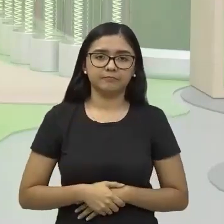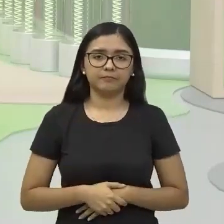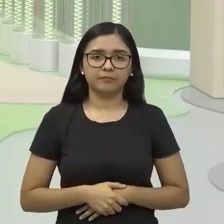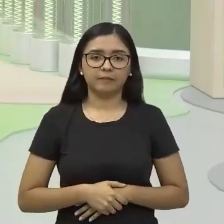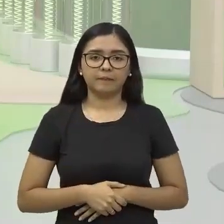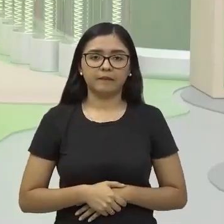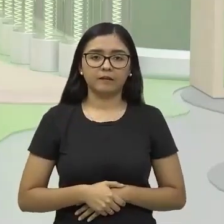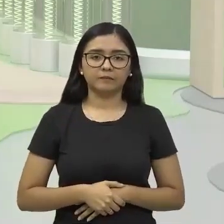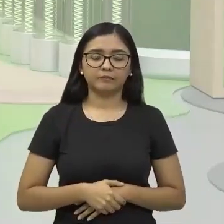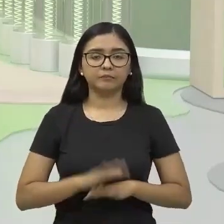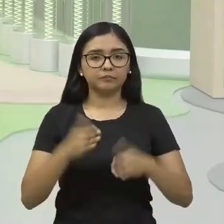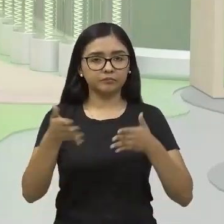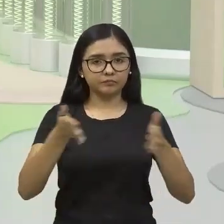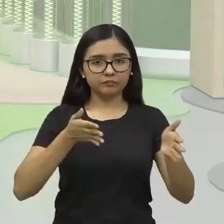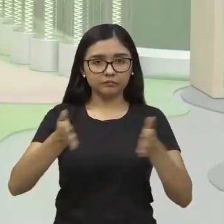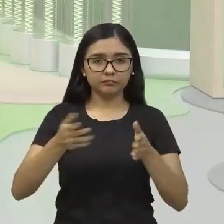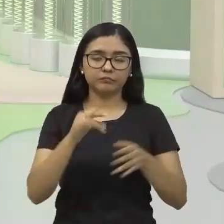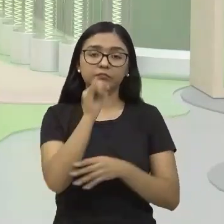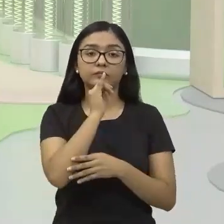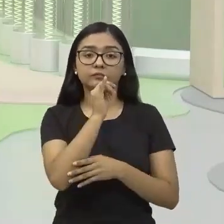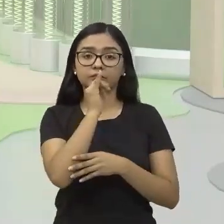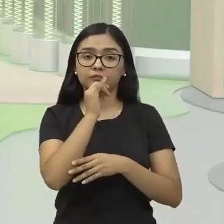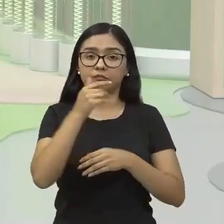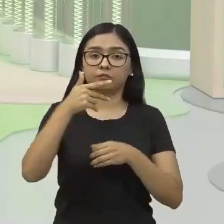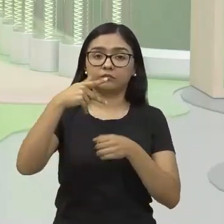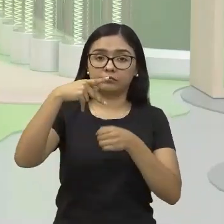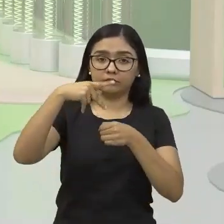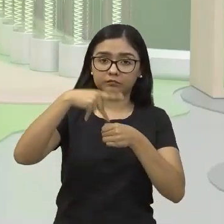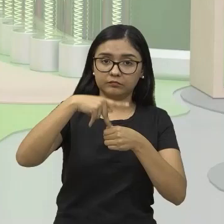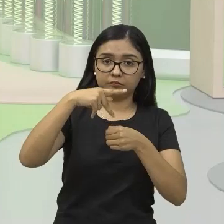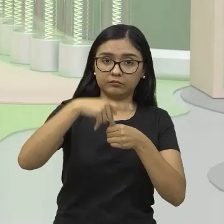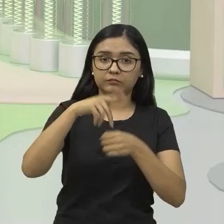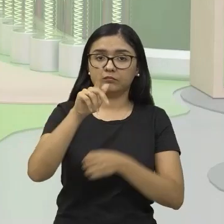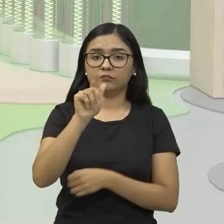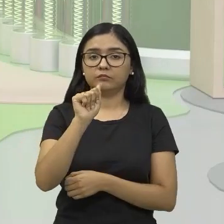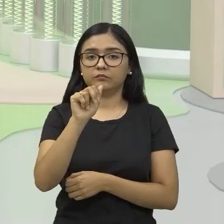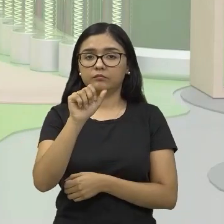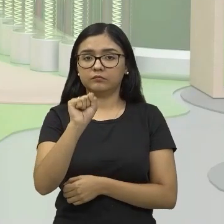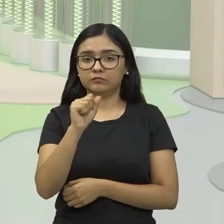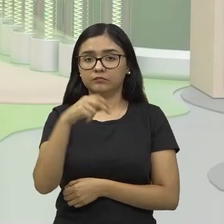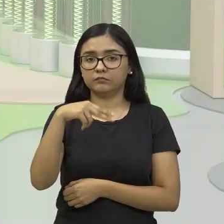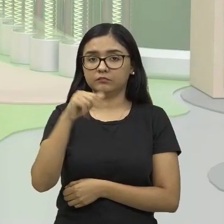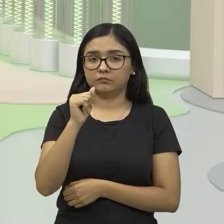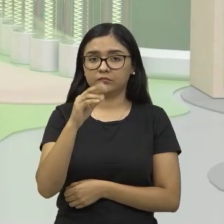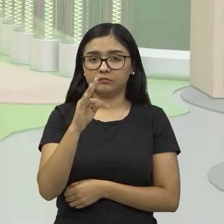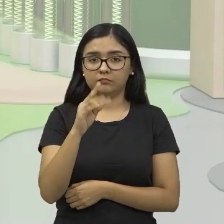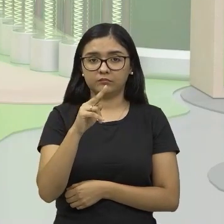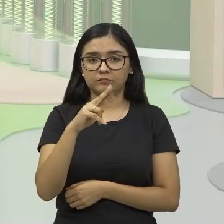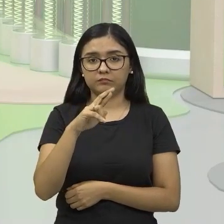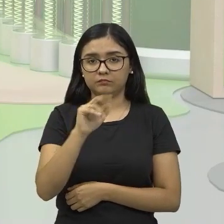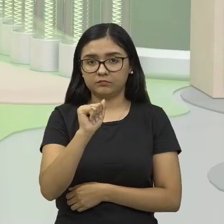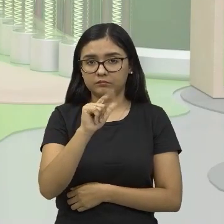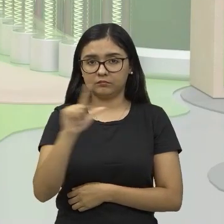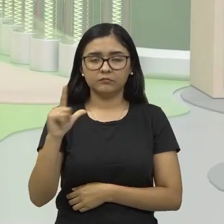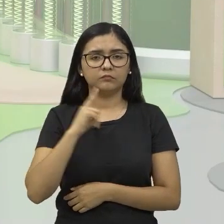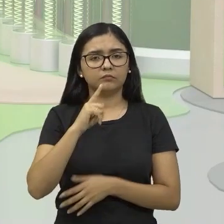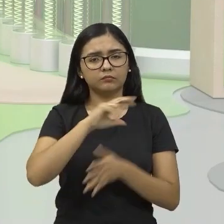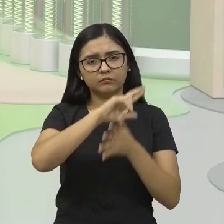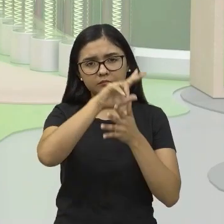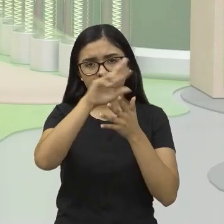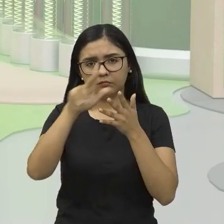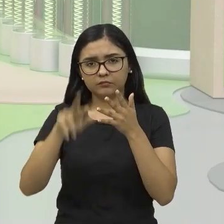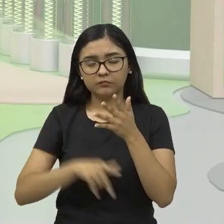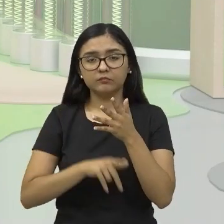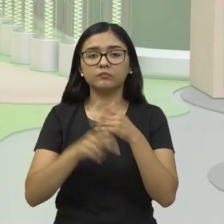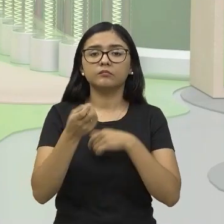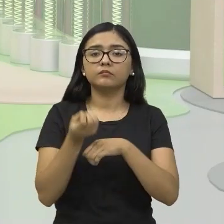recuperar em pouco tempo, como por exemplo, petróleo, gás natural. Então, todas essas fontes, elas podem aí